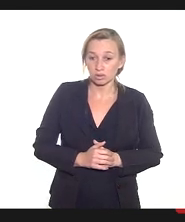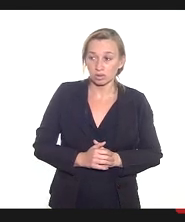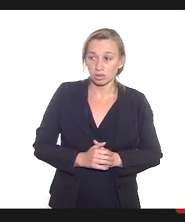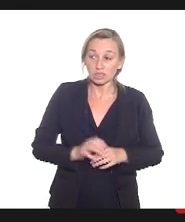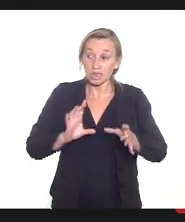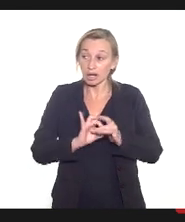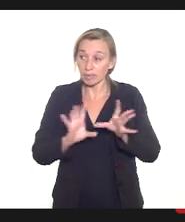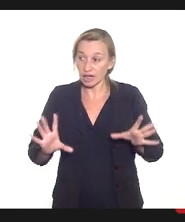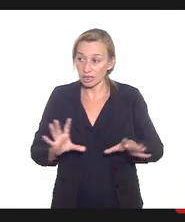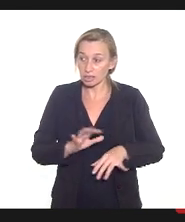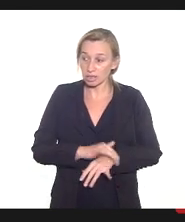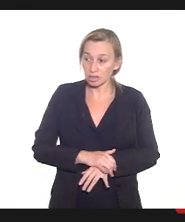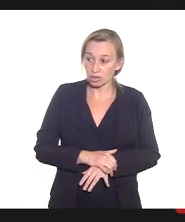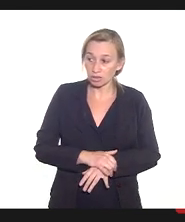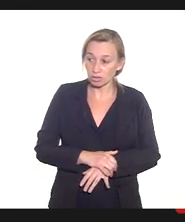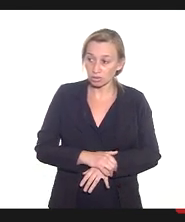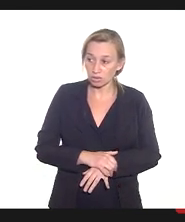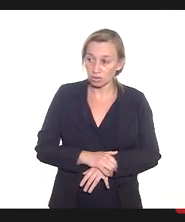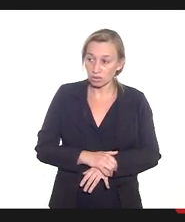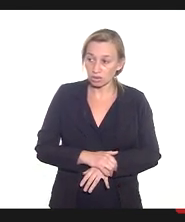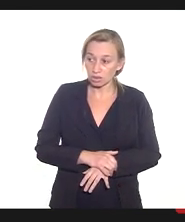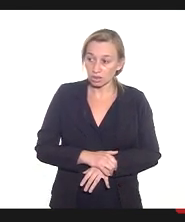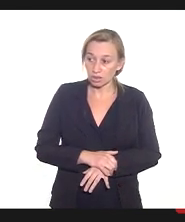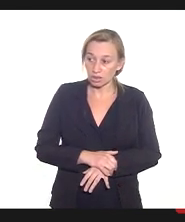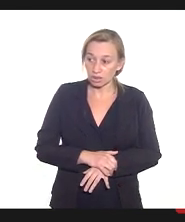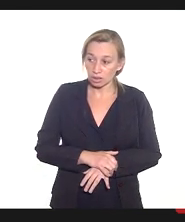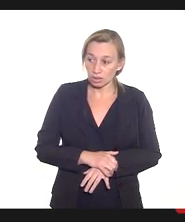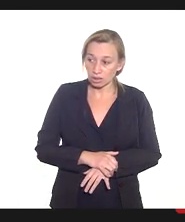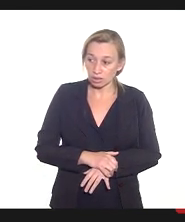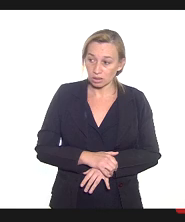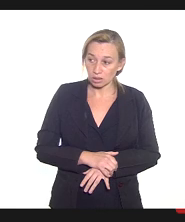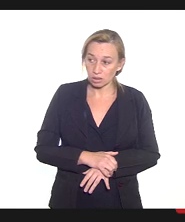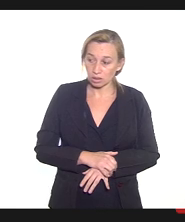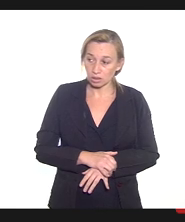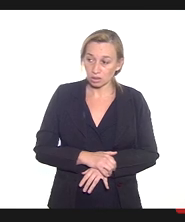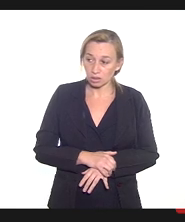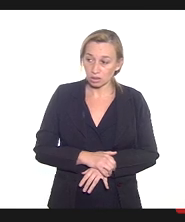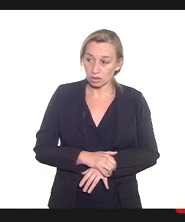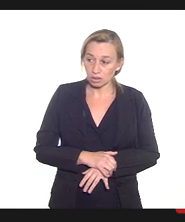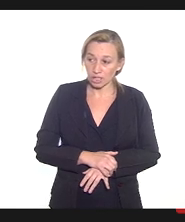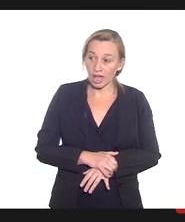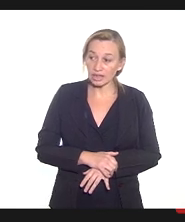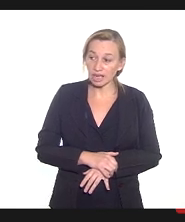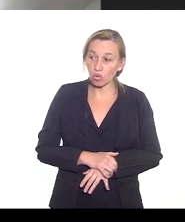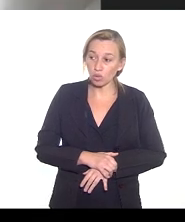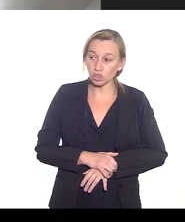deliberação junto aos municípios e essa confusão de informações